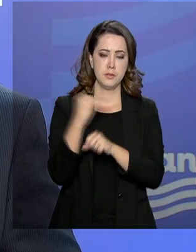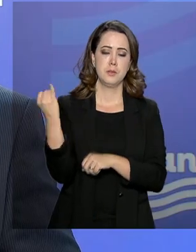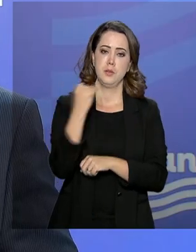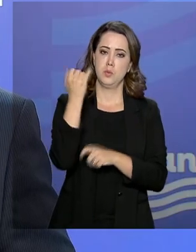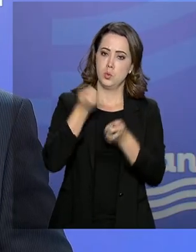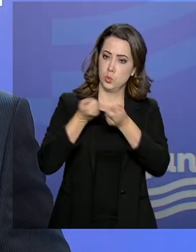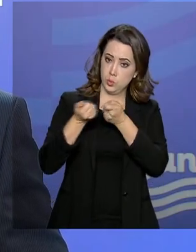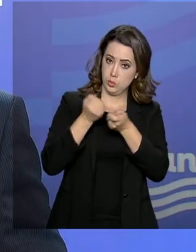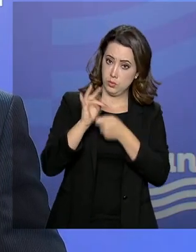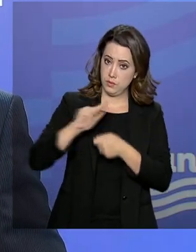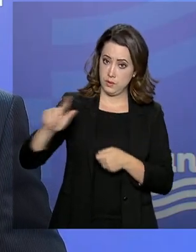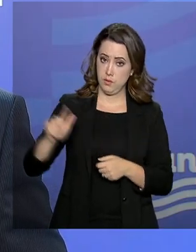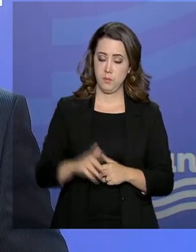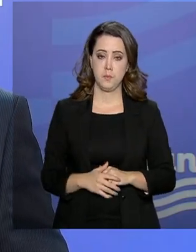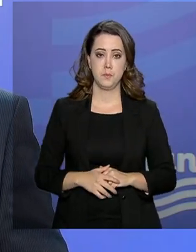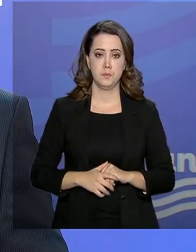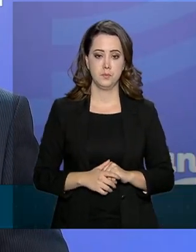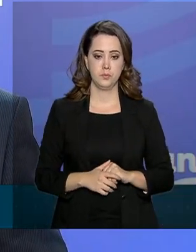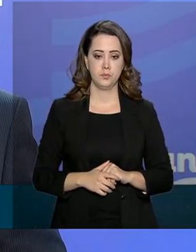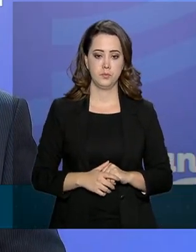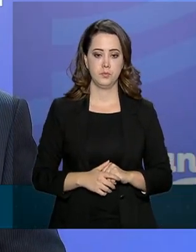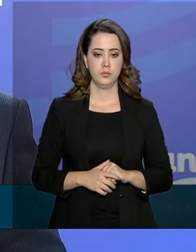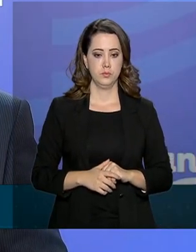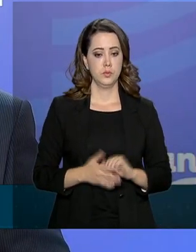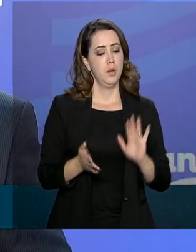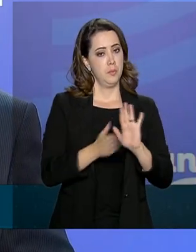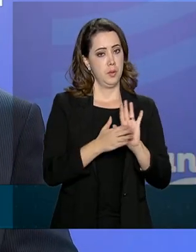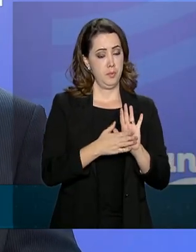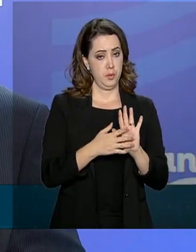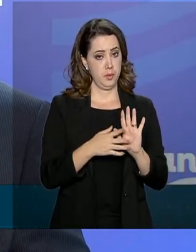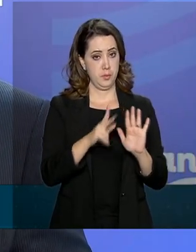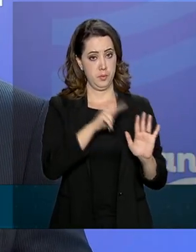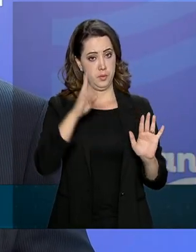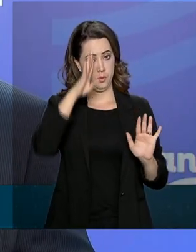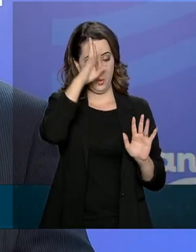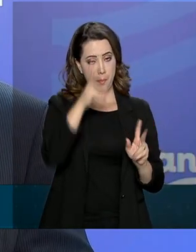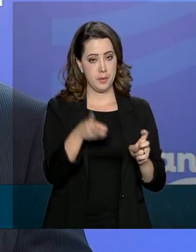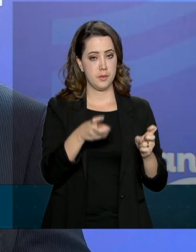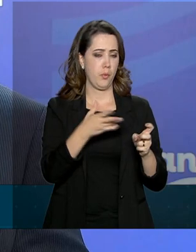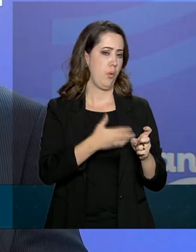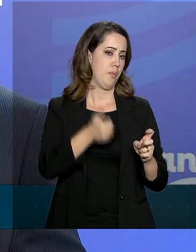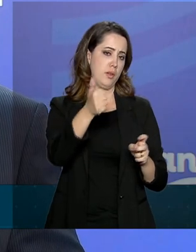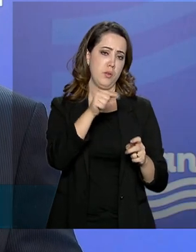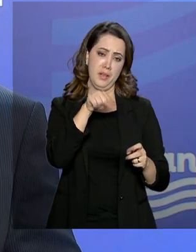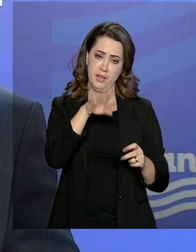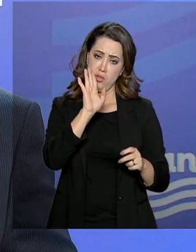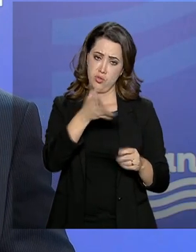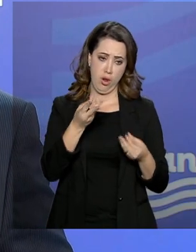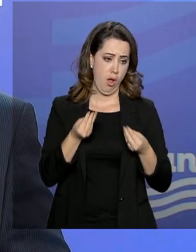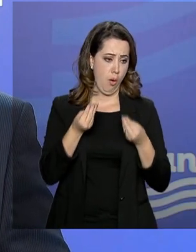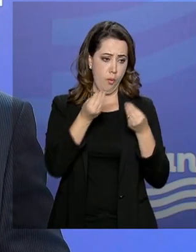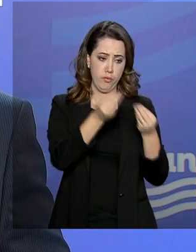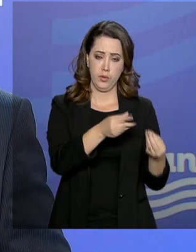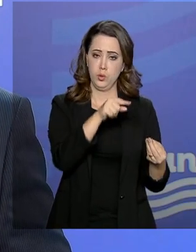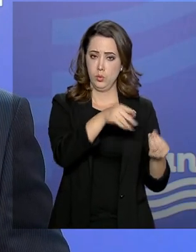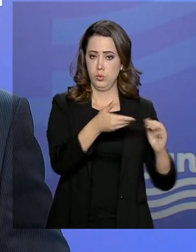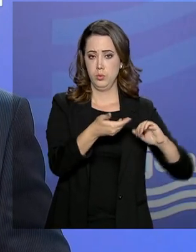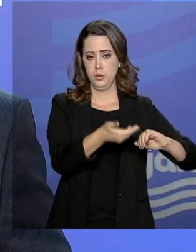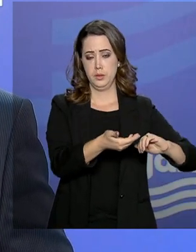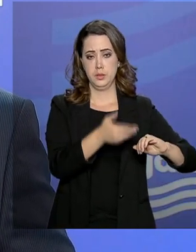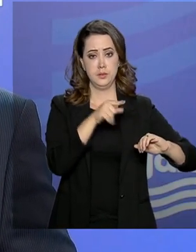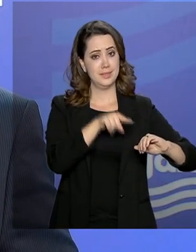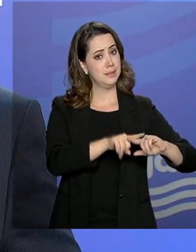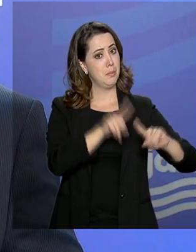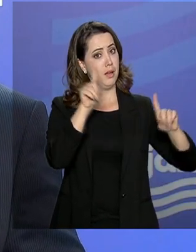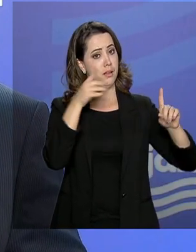A proposta que o presidente identifica como a melhor proposta é aquela que ele já elevou ao Congresso Nacional. Não